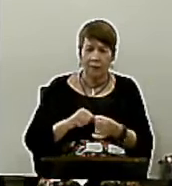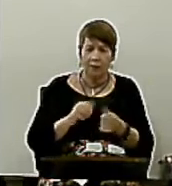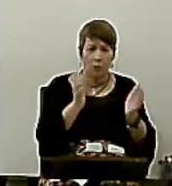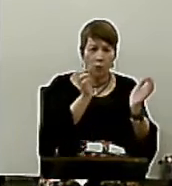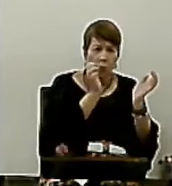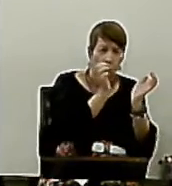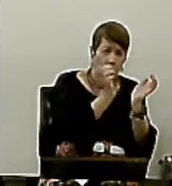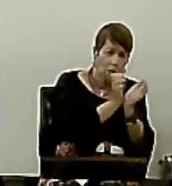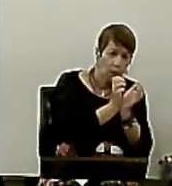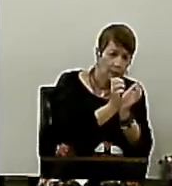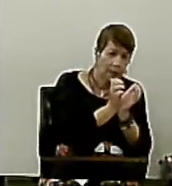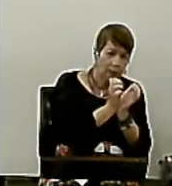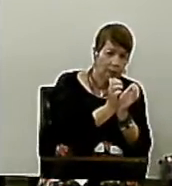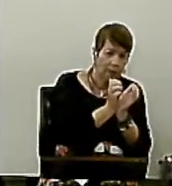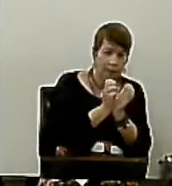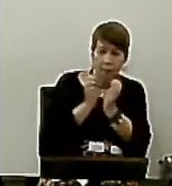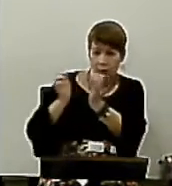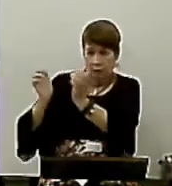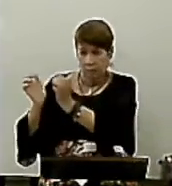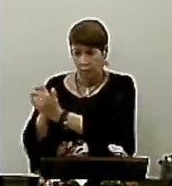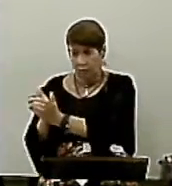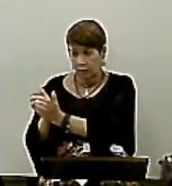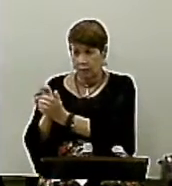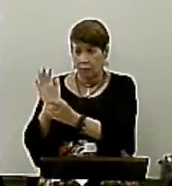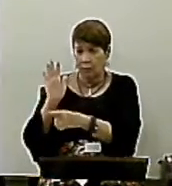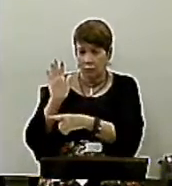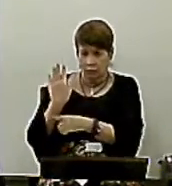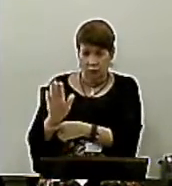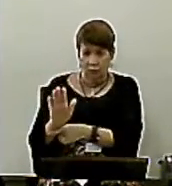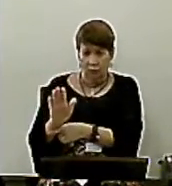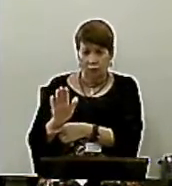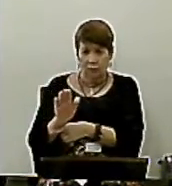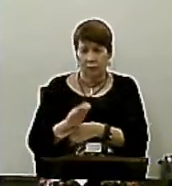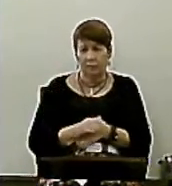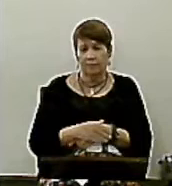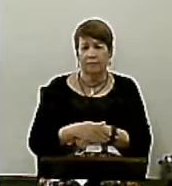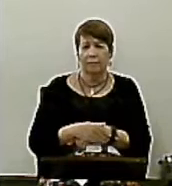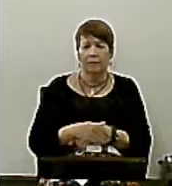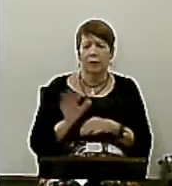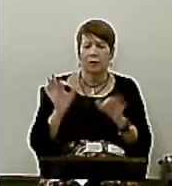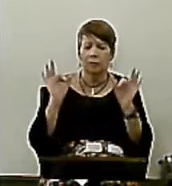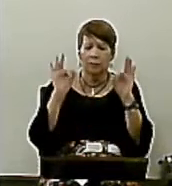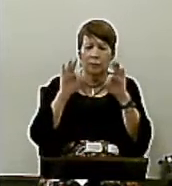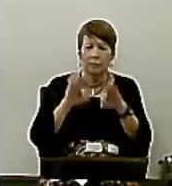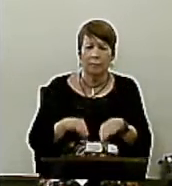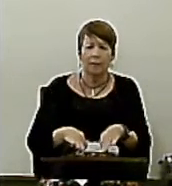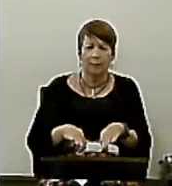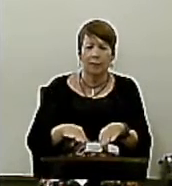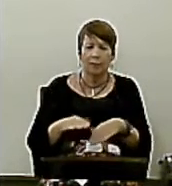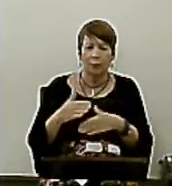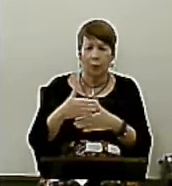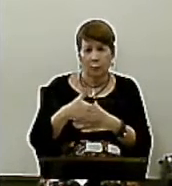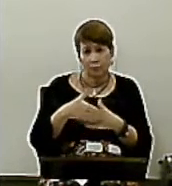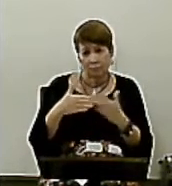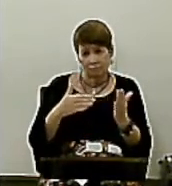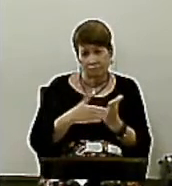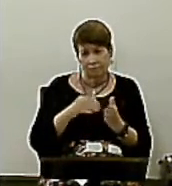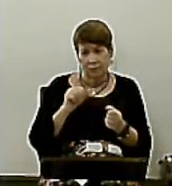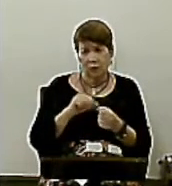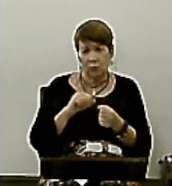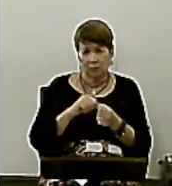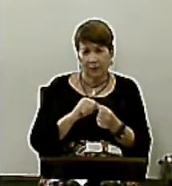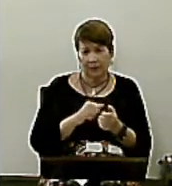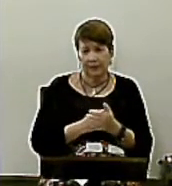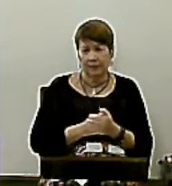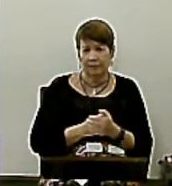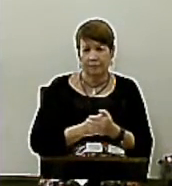conseguir fazer Para que no final Todos façam E aí Haja bombom Para dar para todo mundo